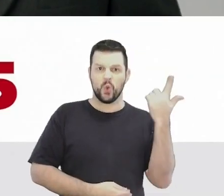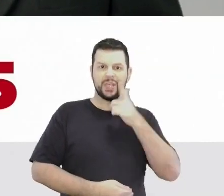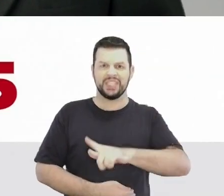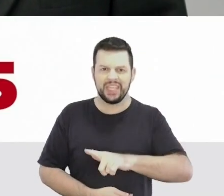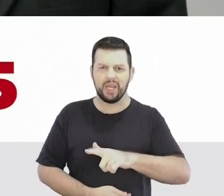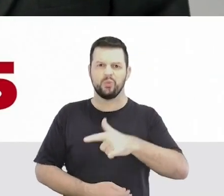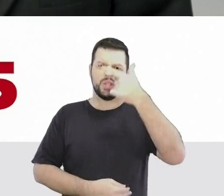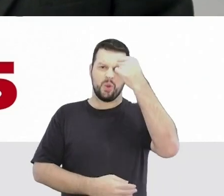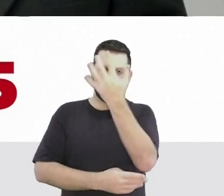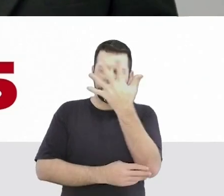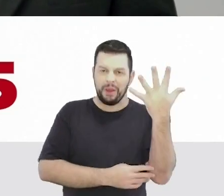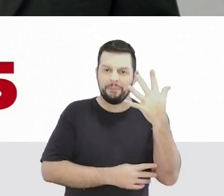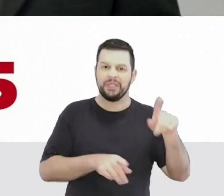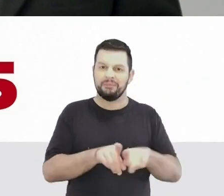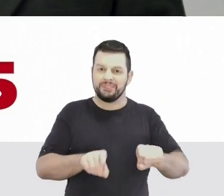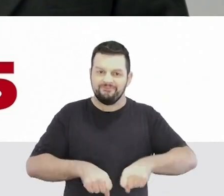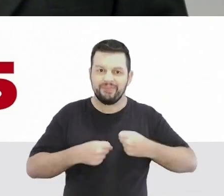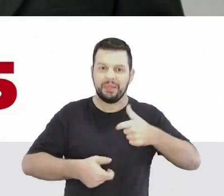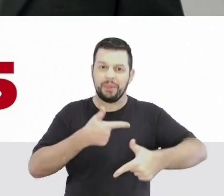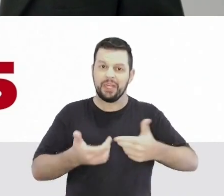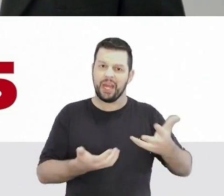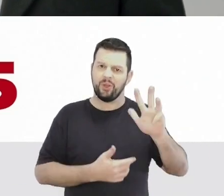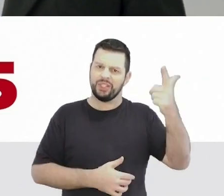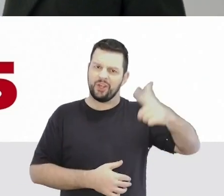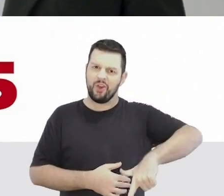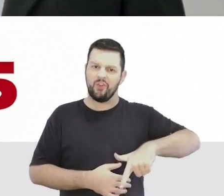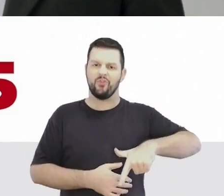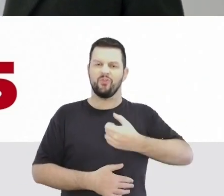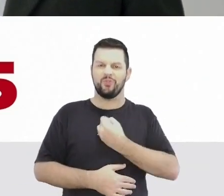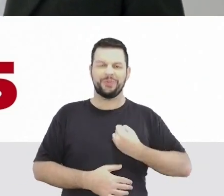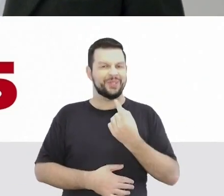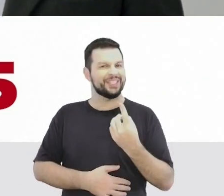Conquistamos a Unipampa e defendo os trabalhadores. Quero Lula de novo.